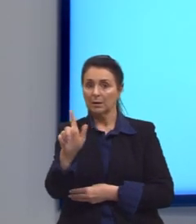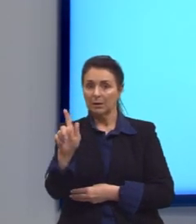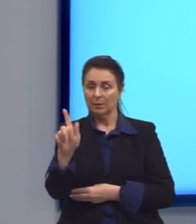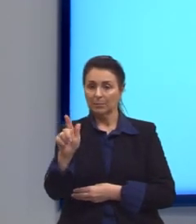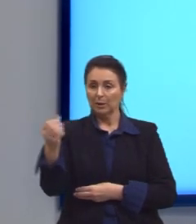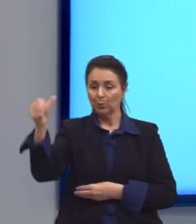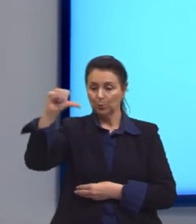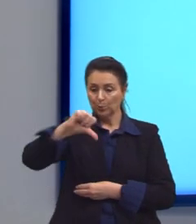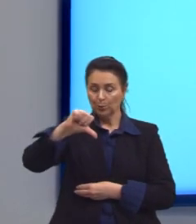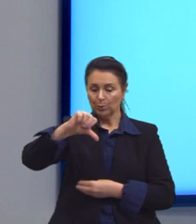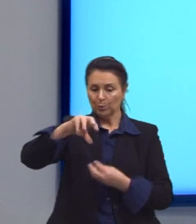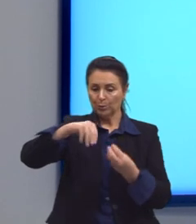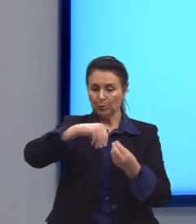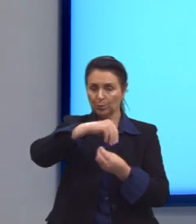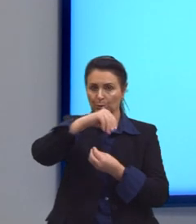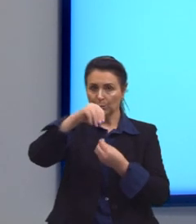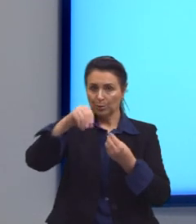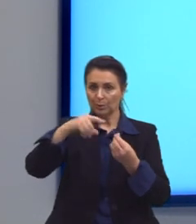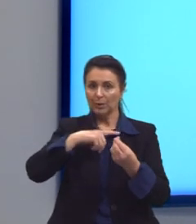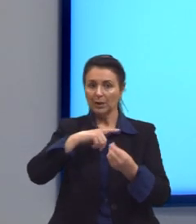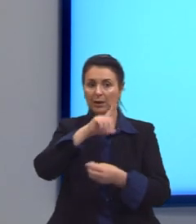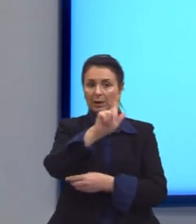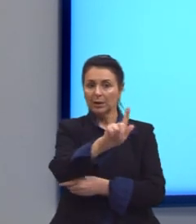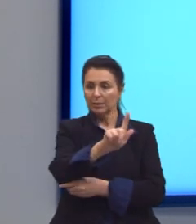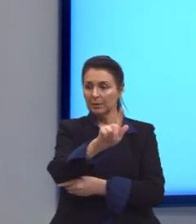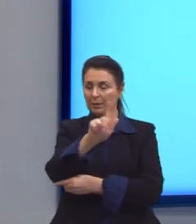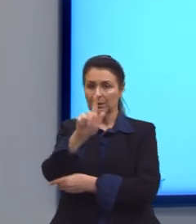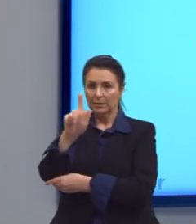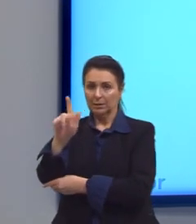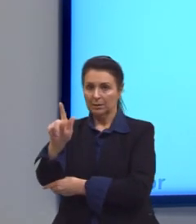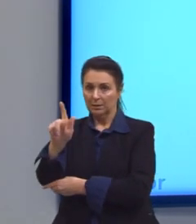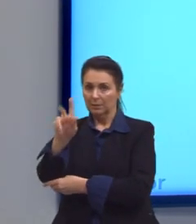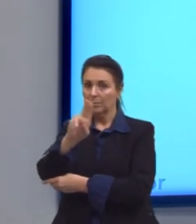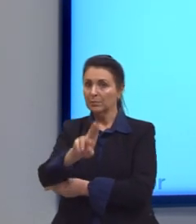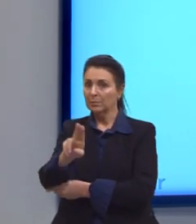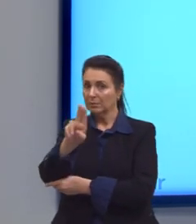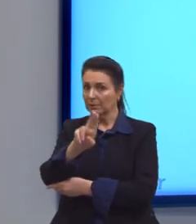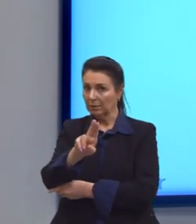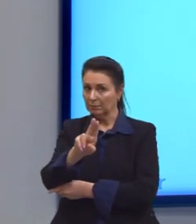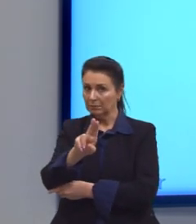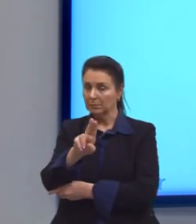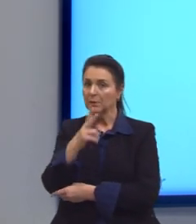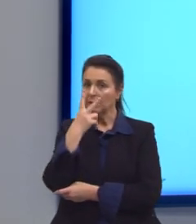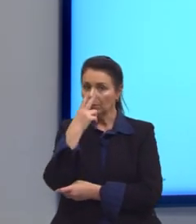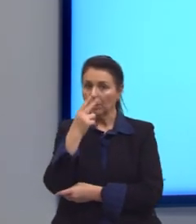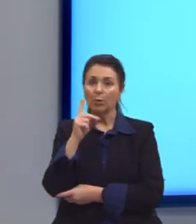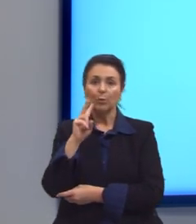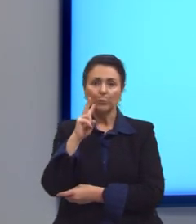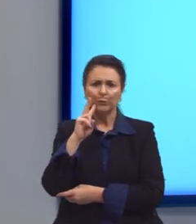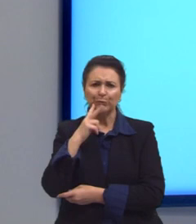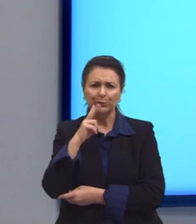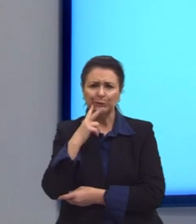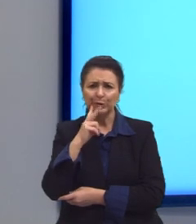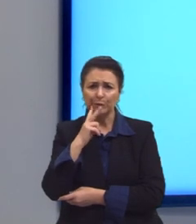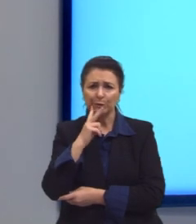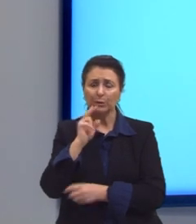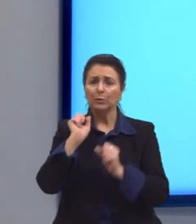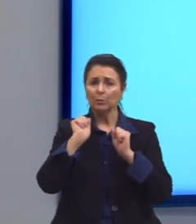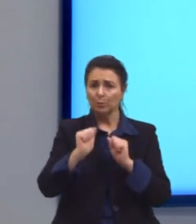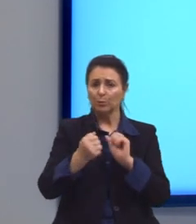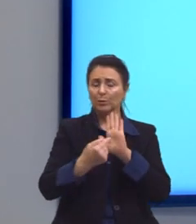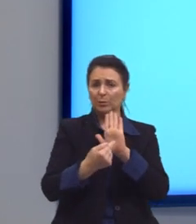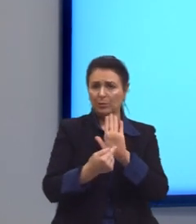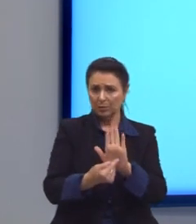eu vou ter gramas por gramas, muito importante. Então, o vinagre, ele pode ser apresentado nessas unidades,